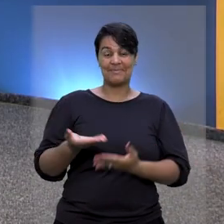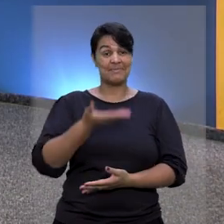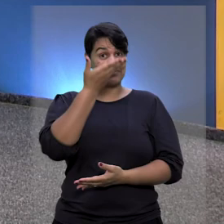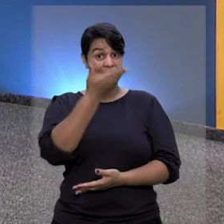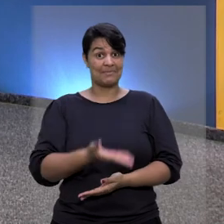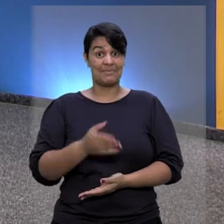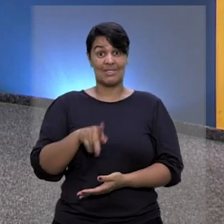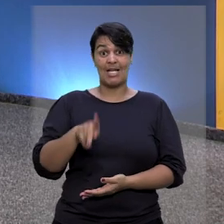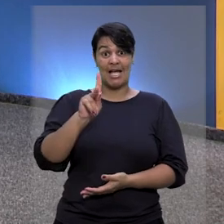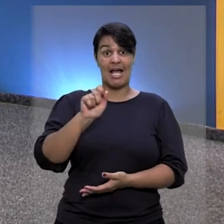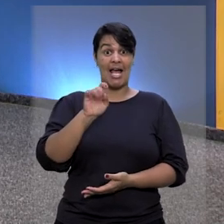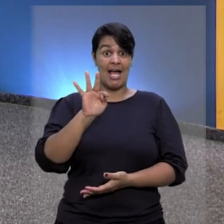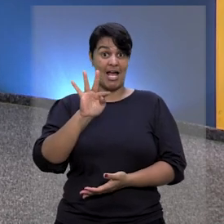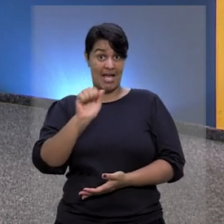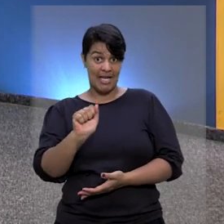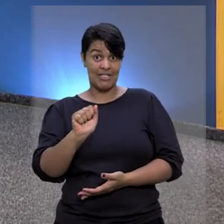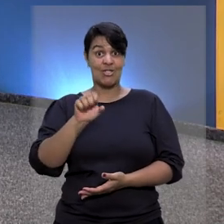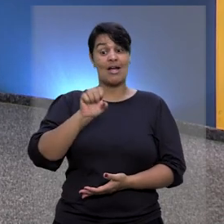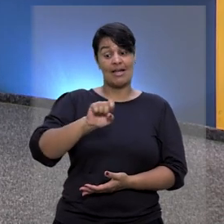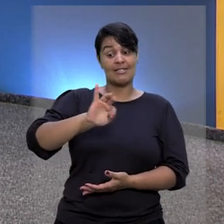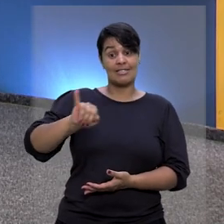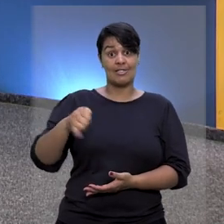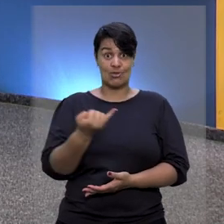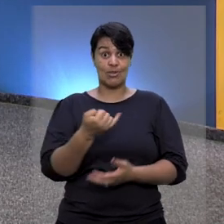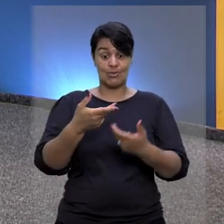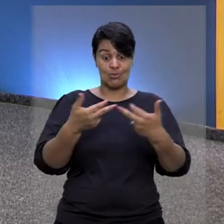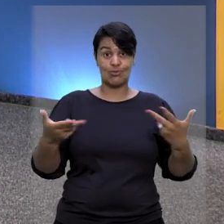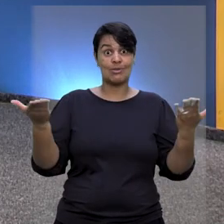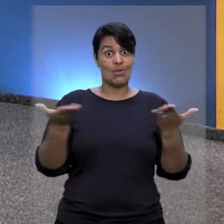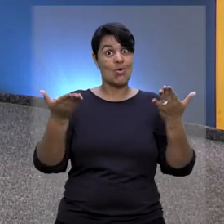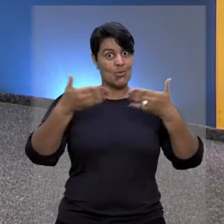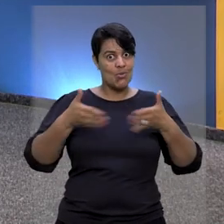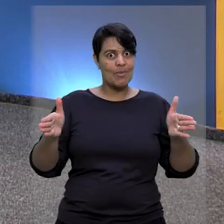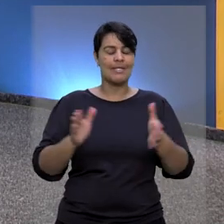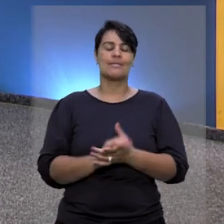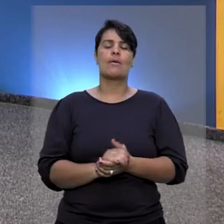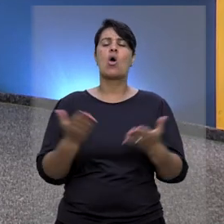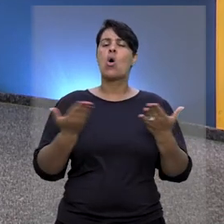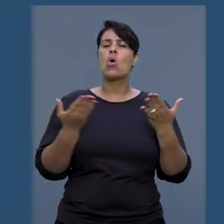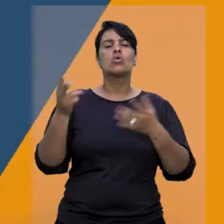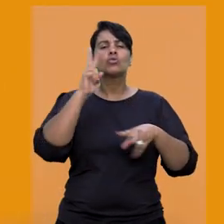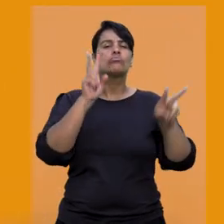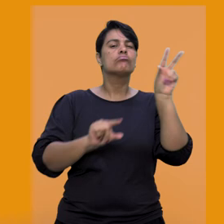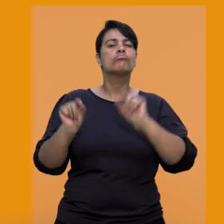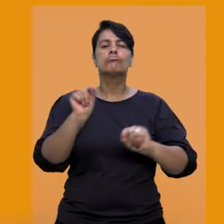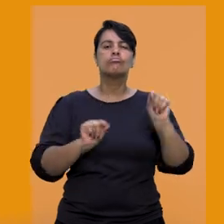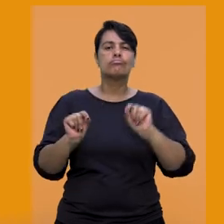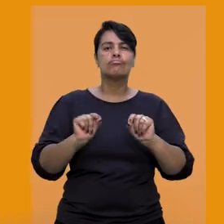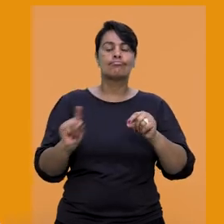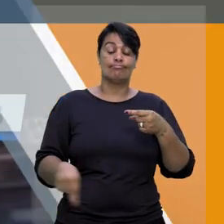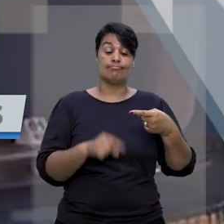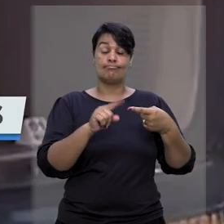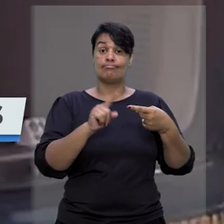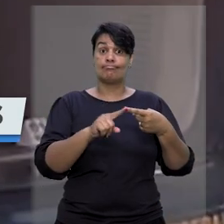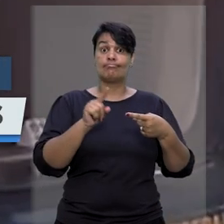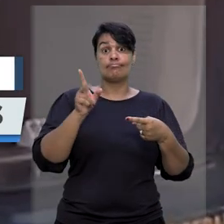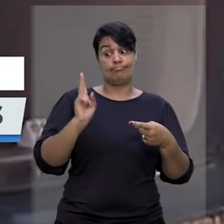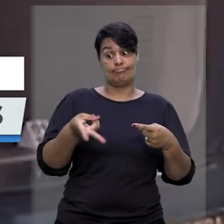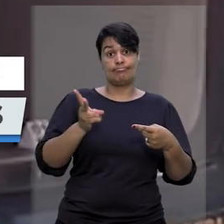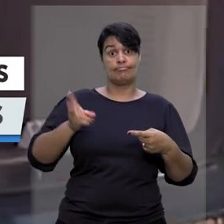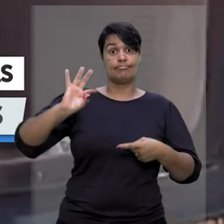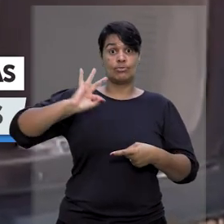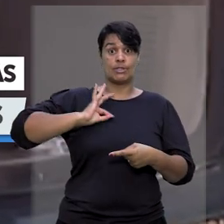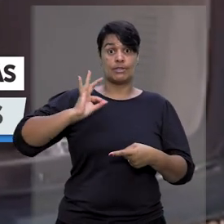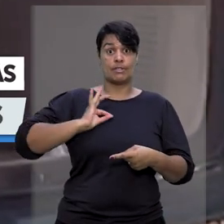Eu sou Kátia Gomes e o STJ Notícias está no ar. No programa de hoje você vai ver mantida prisão de